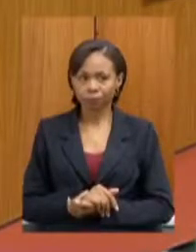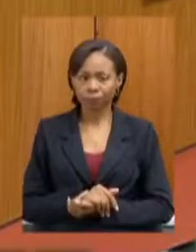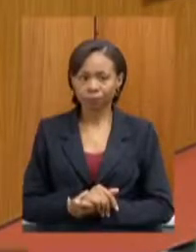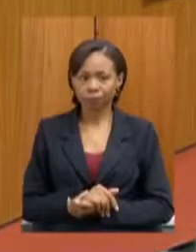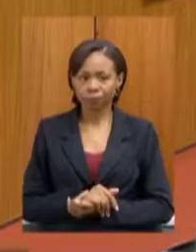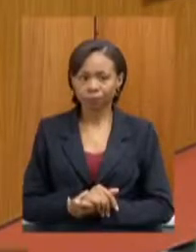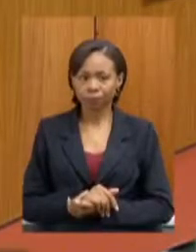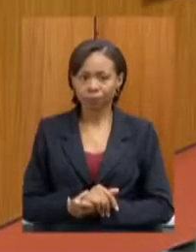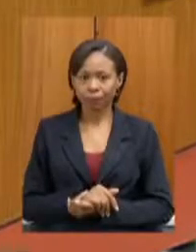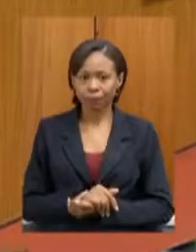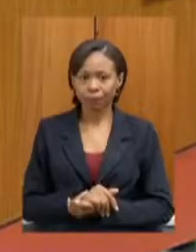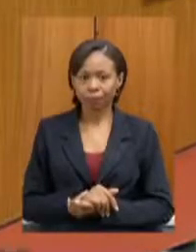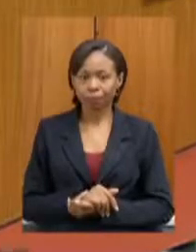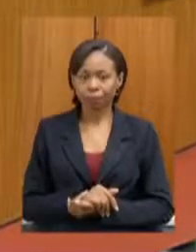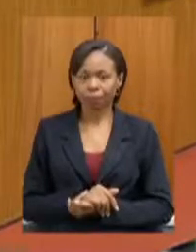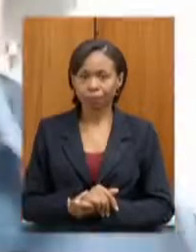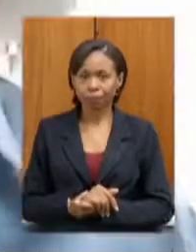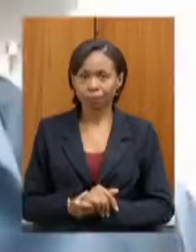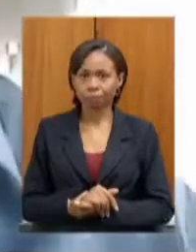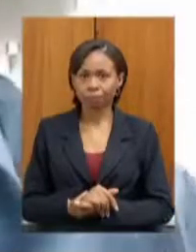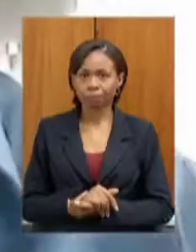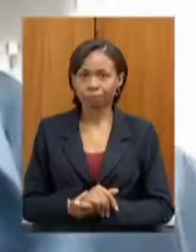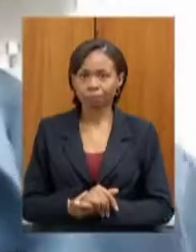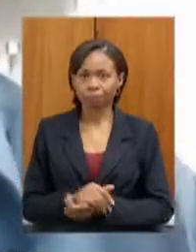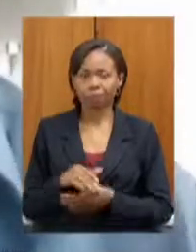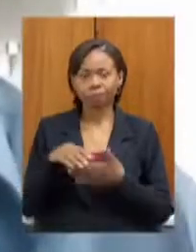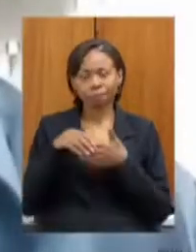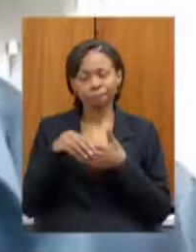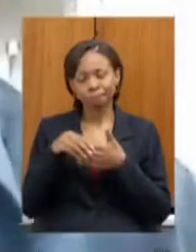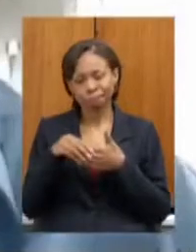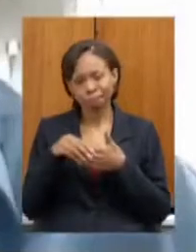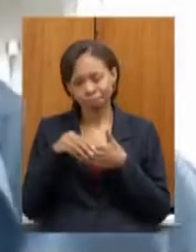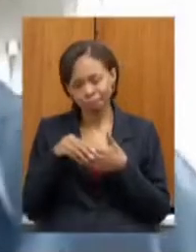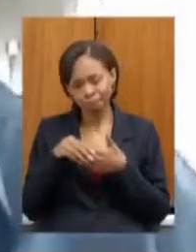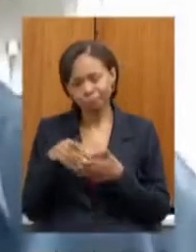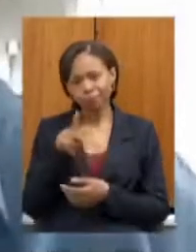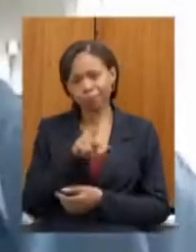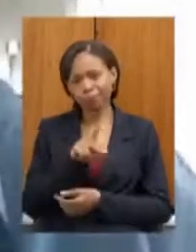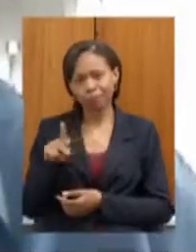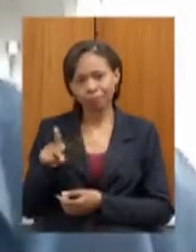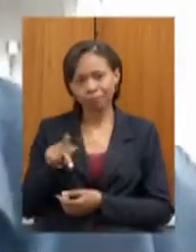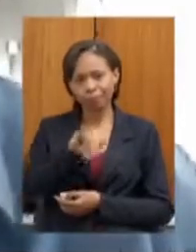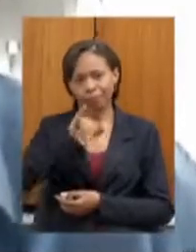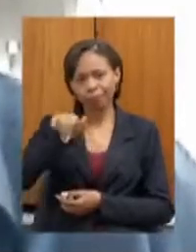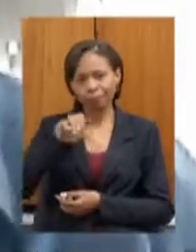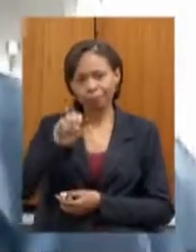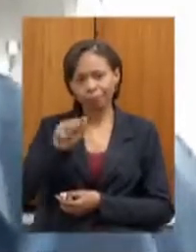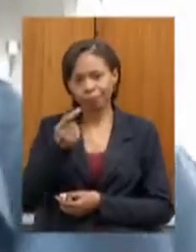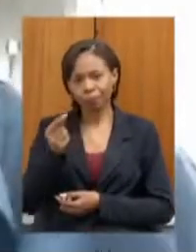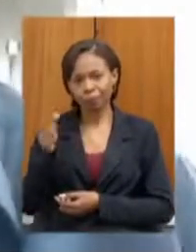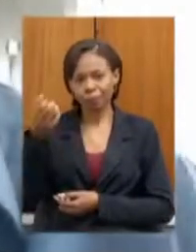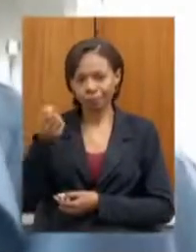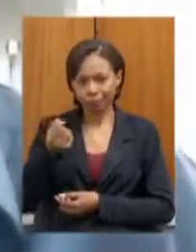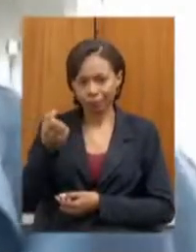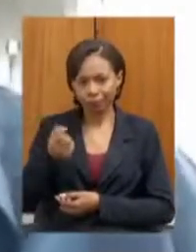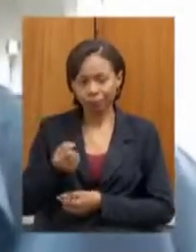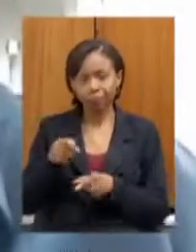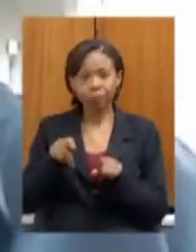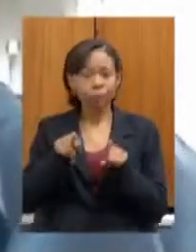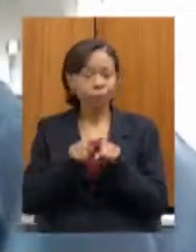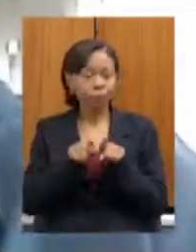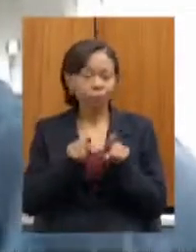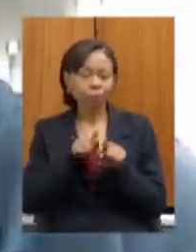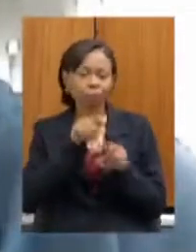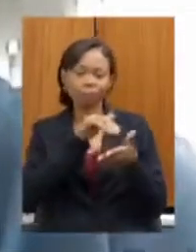Quero cumprimentar aí ao nosso presidente aí, deputado João Leite, cumprimentar aos